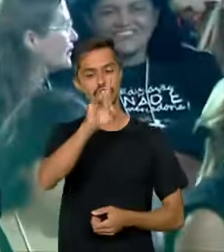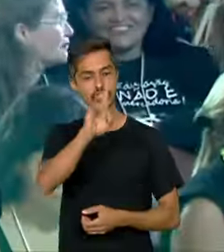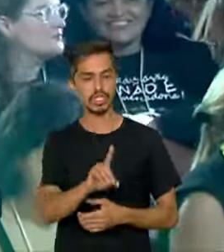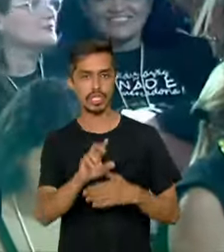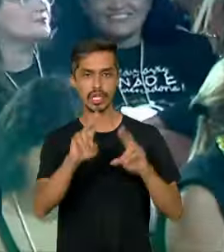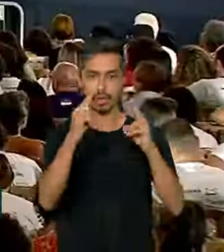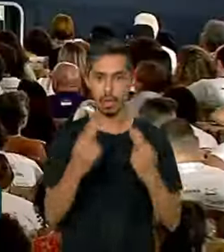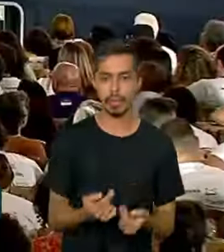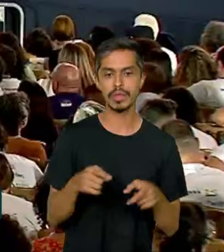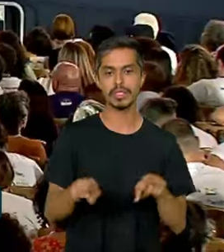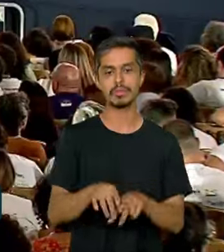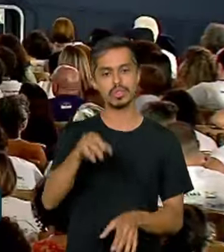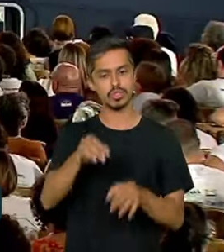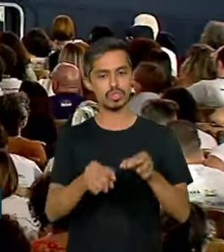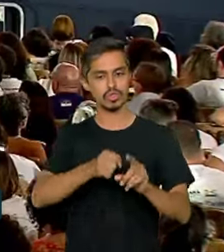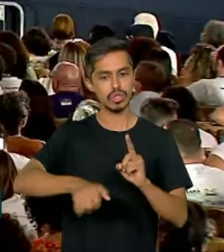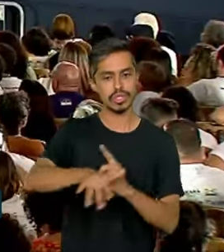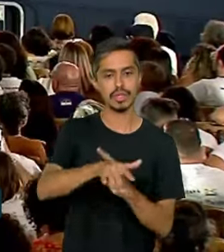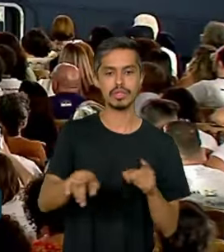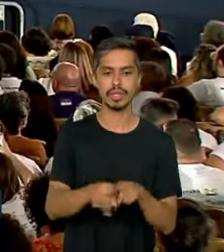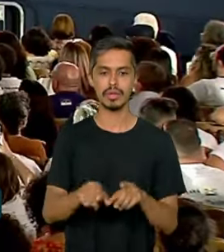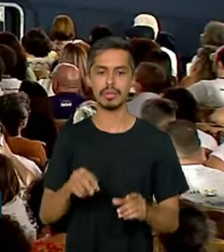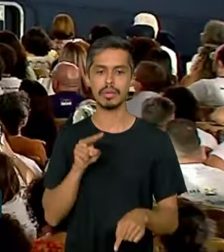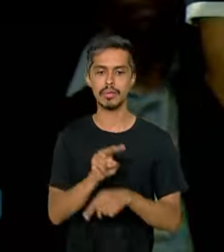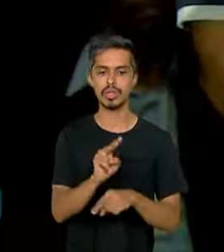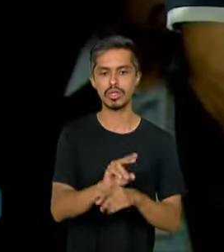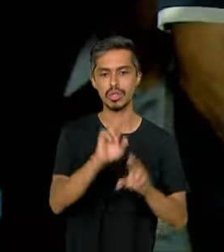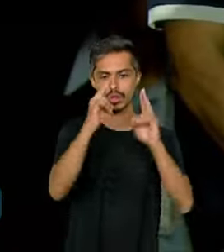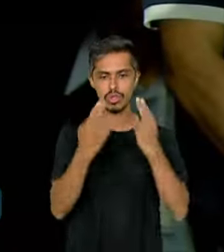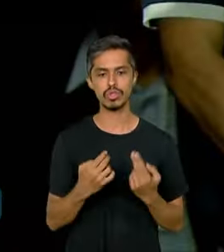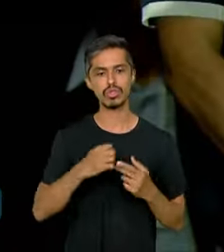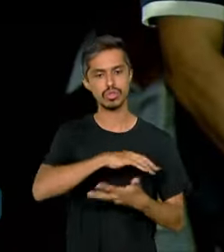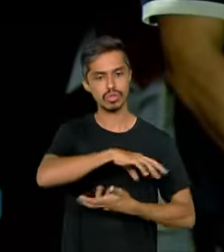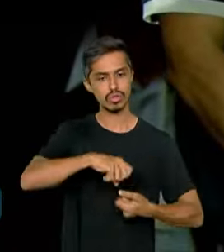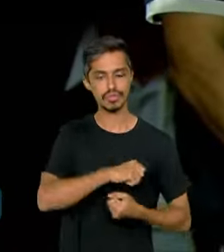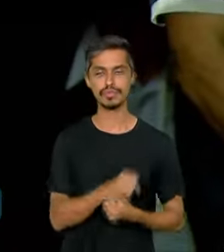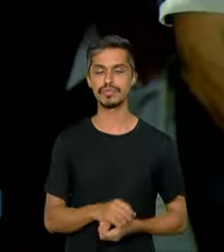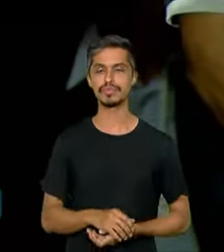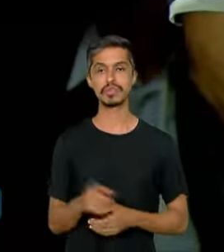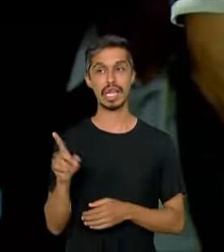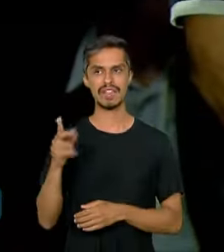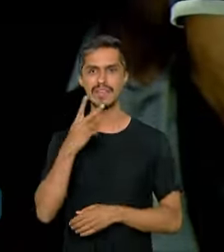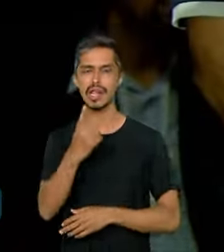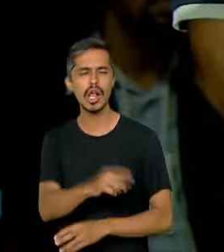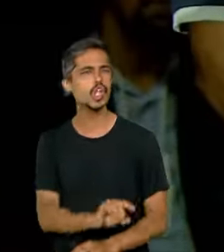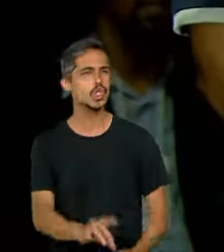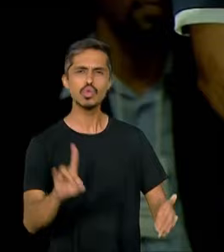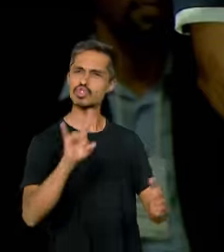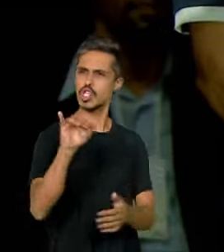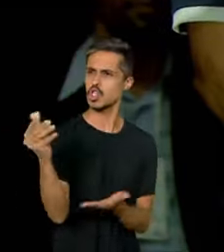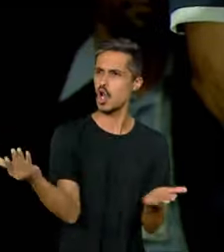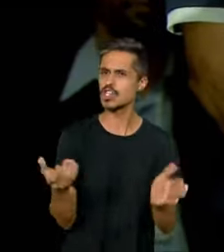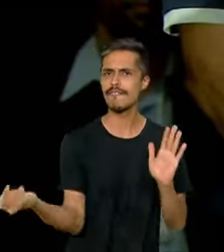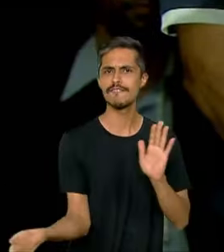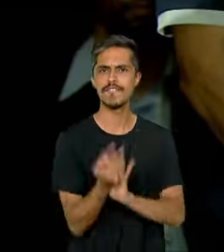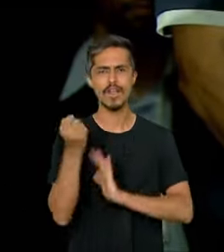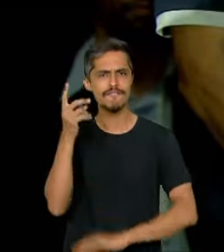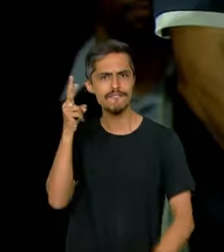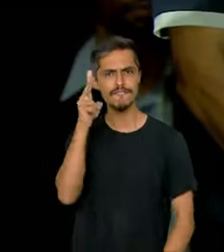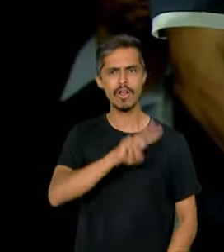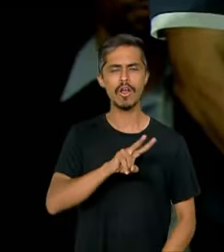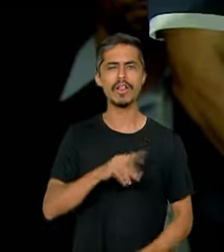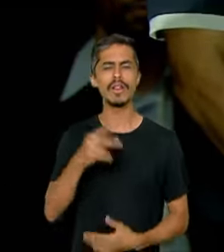justiça social e desenvolvimento socioambiental sustentável. O dia de hoje é a retomada de uma